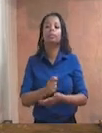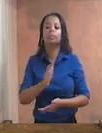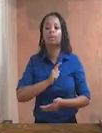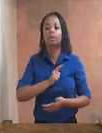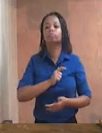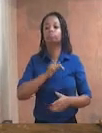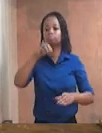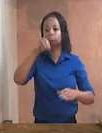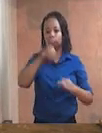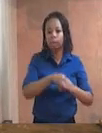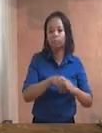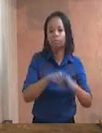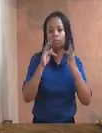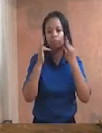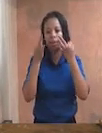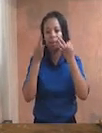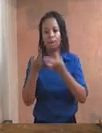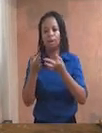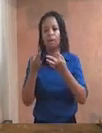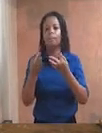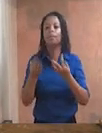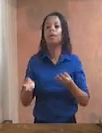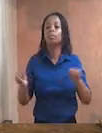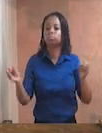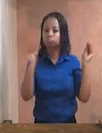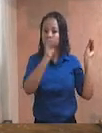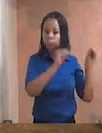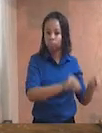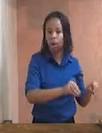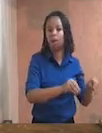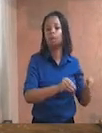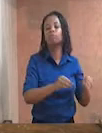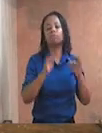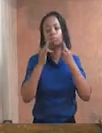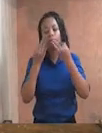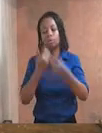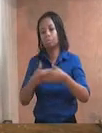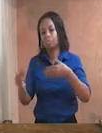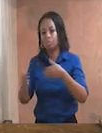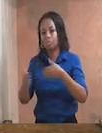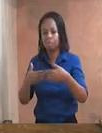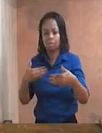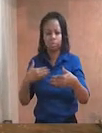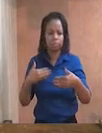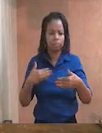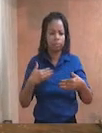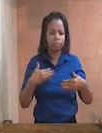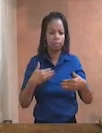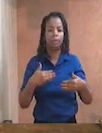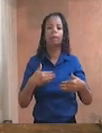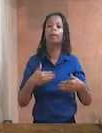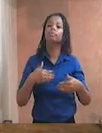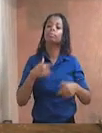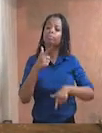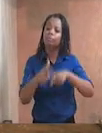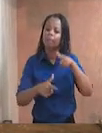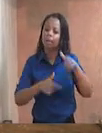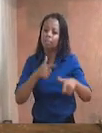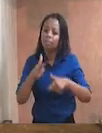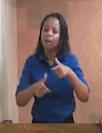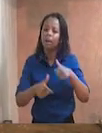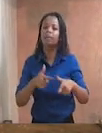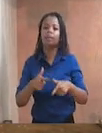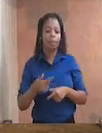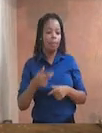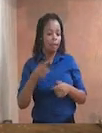colocação em família substituída, em quaisquer modalidades previstas